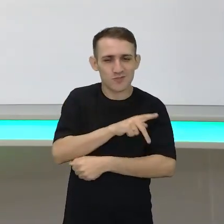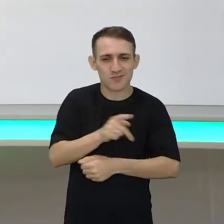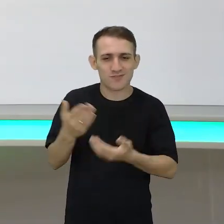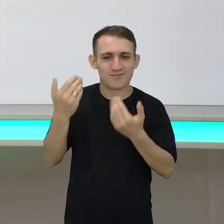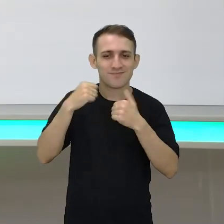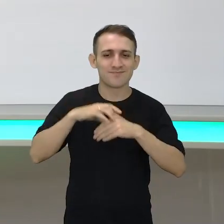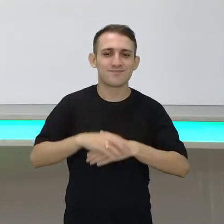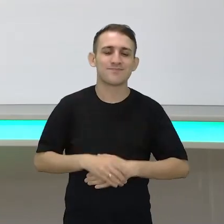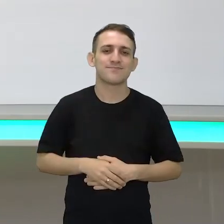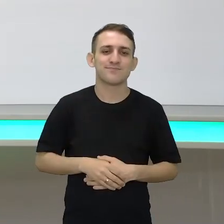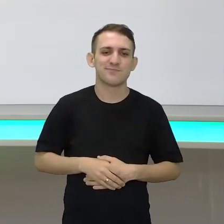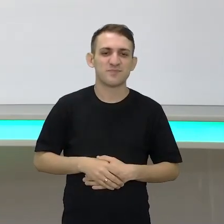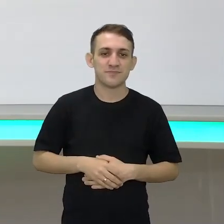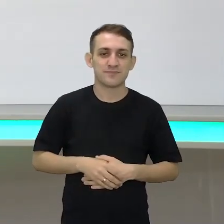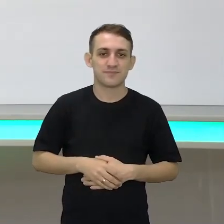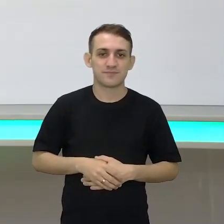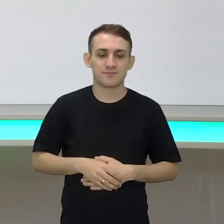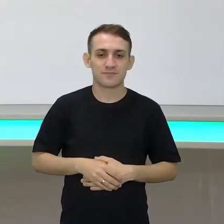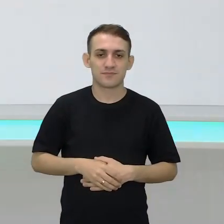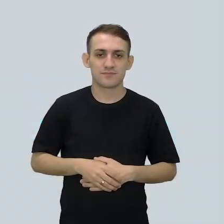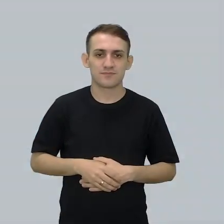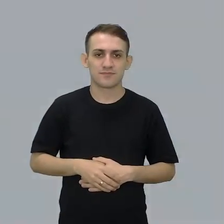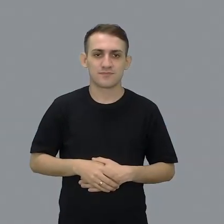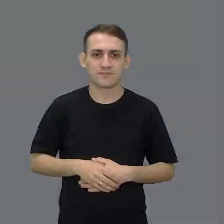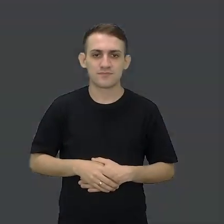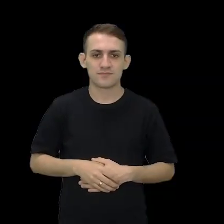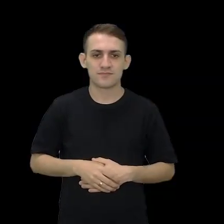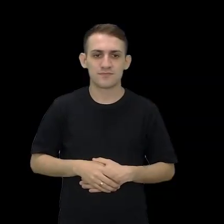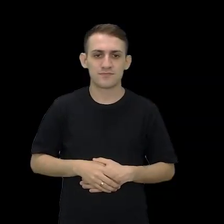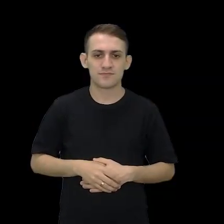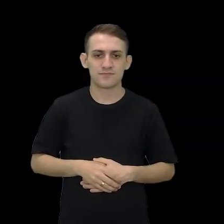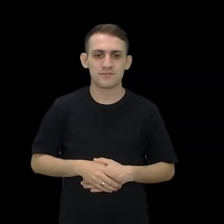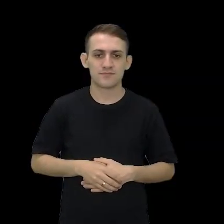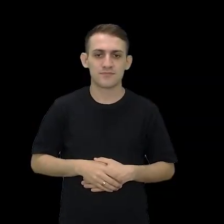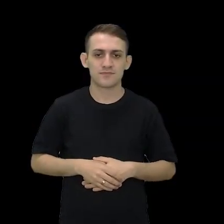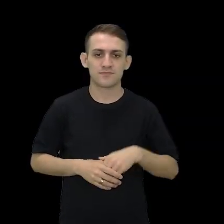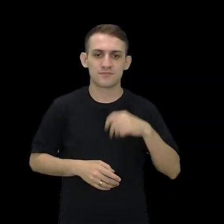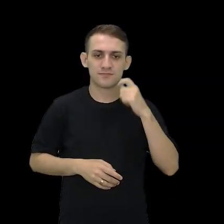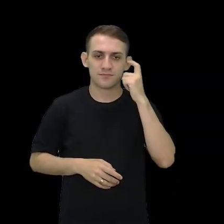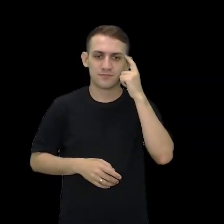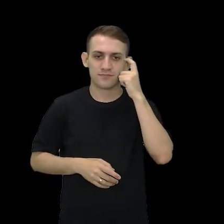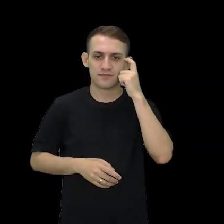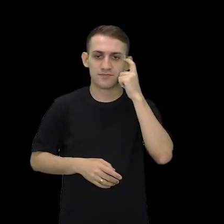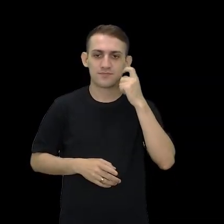Vamos lá. Tchau, tchau, tchau.